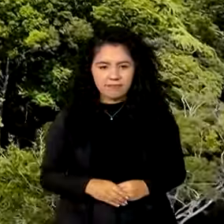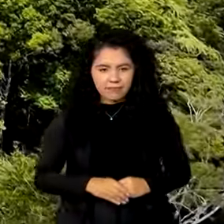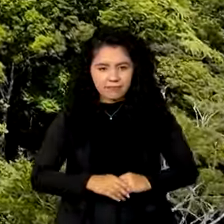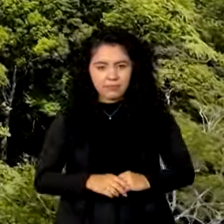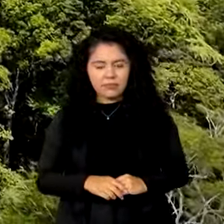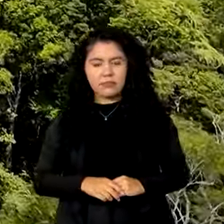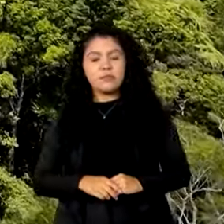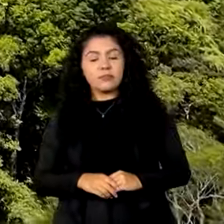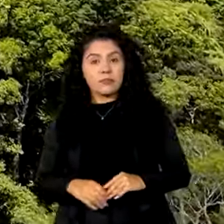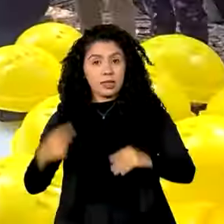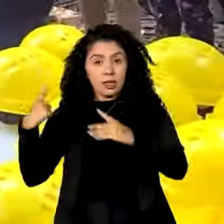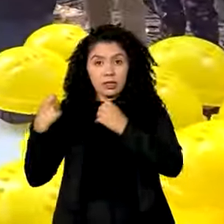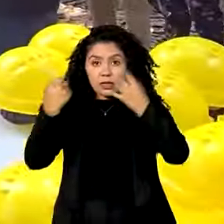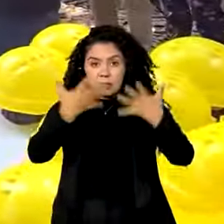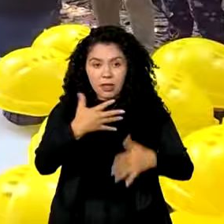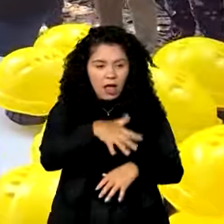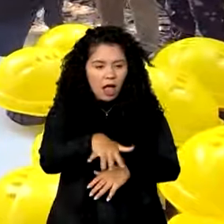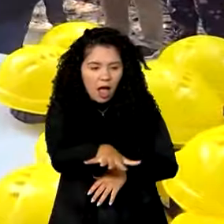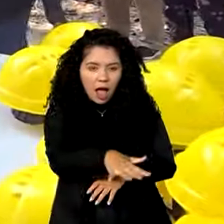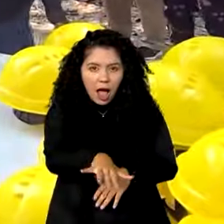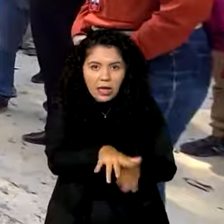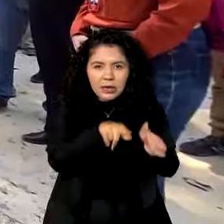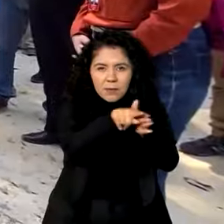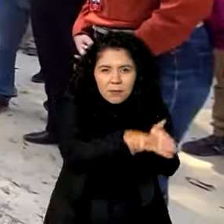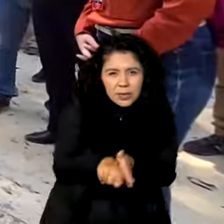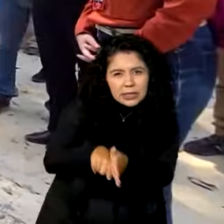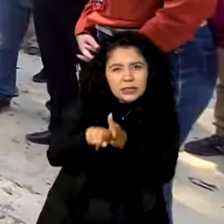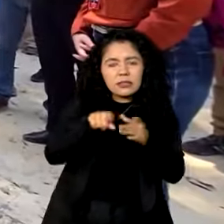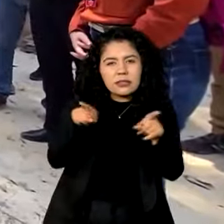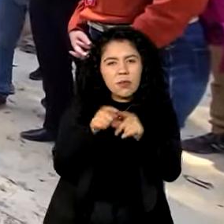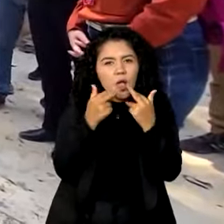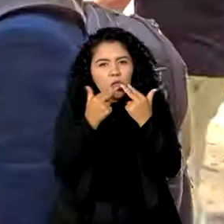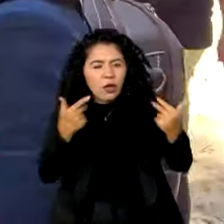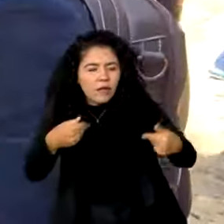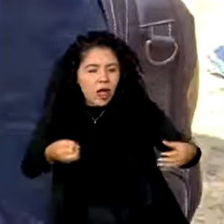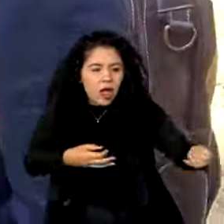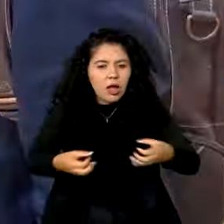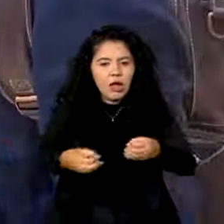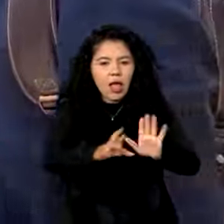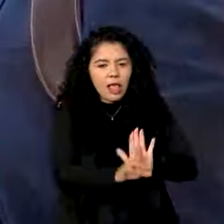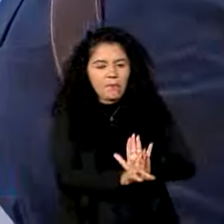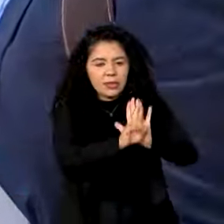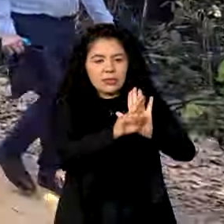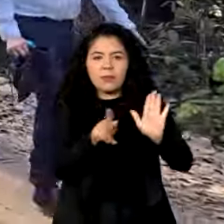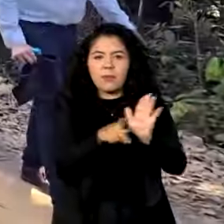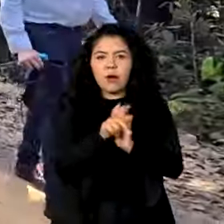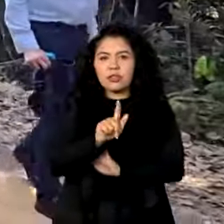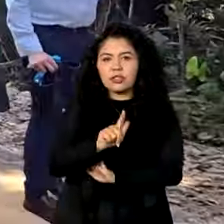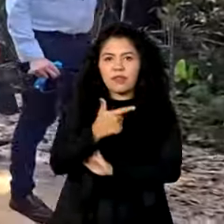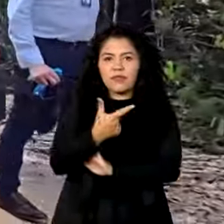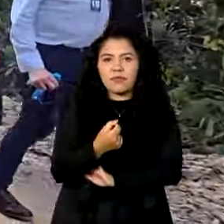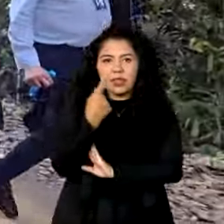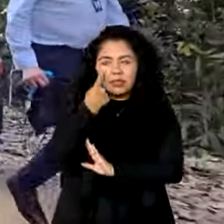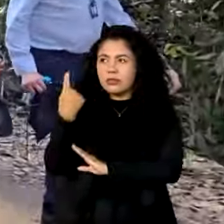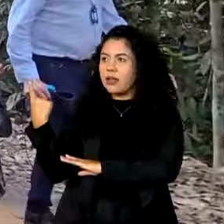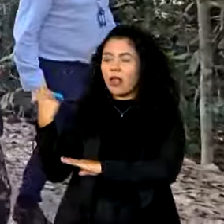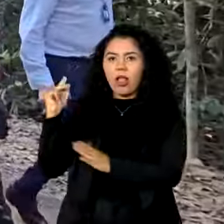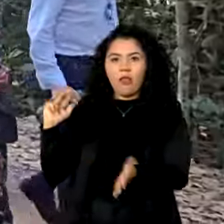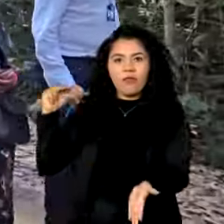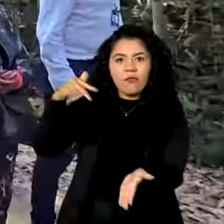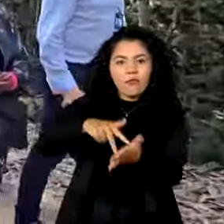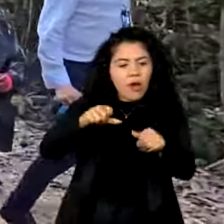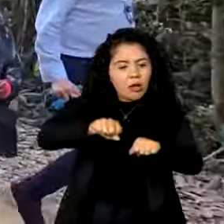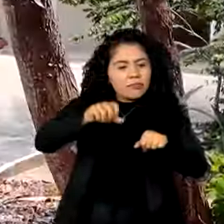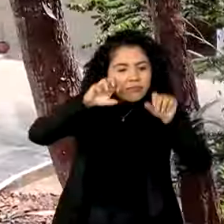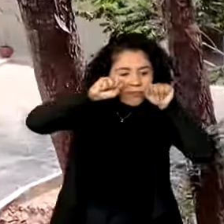Já na área de pesquisa e inovação, os representantes do G20 conheceram de perto o programa científico